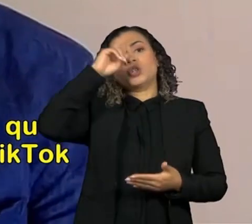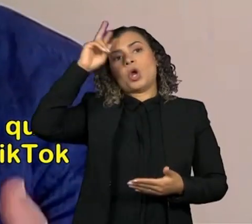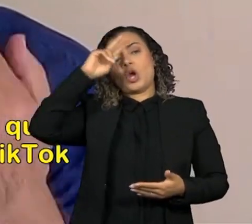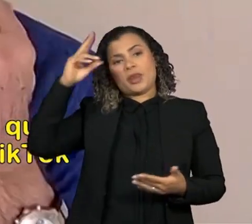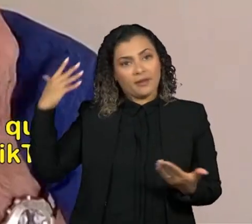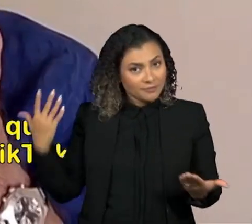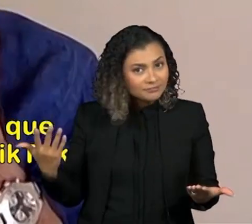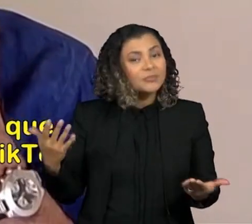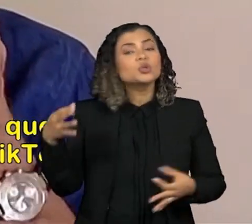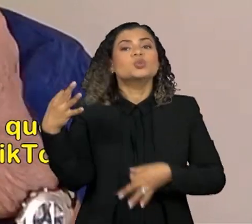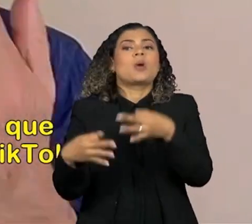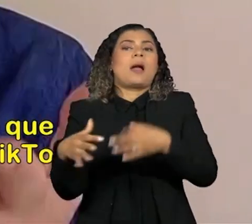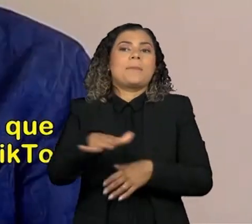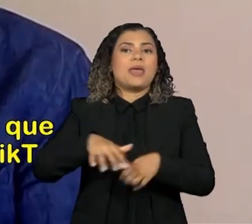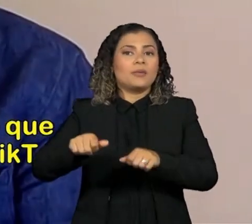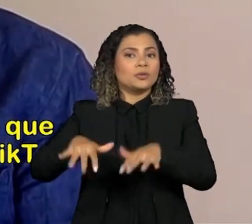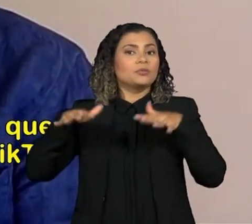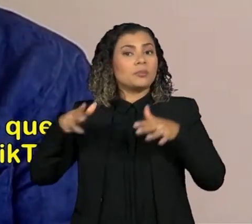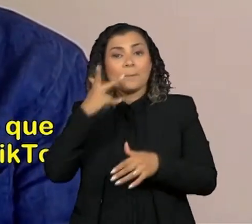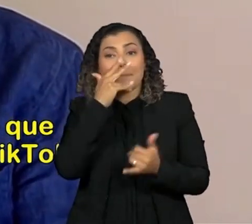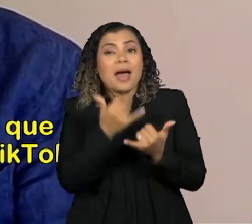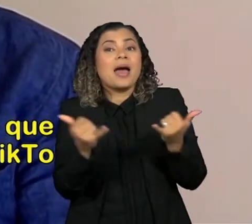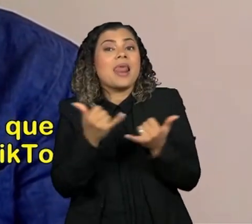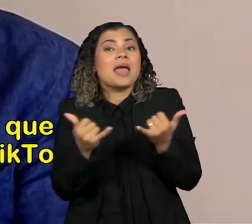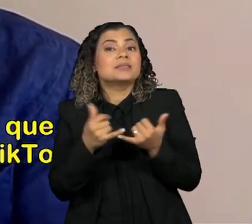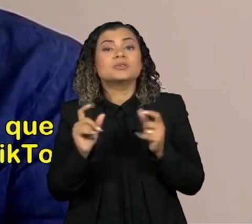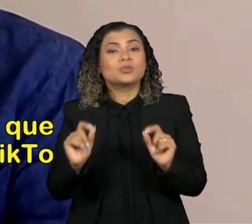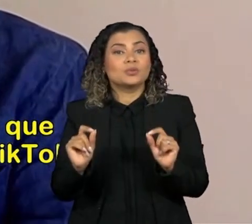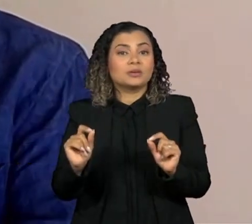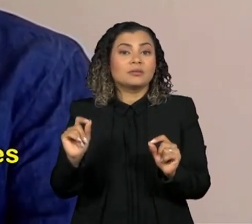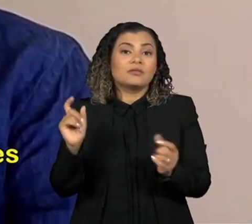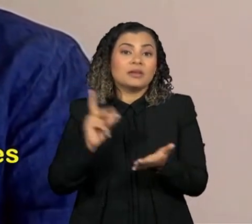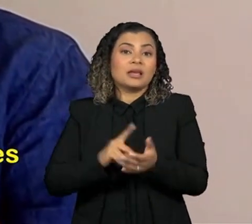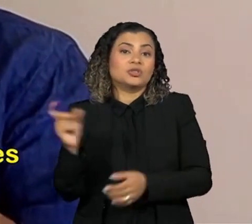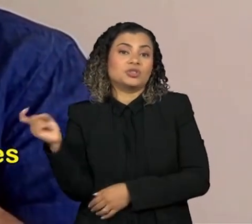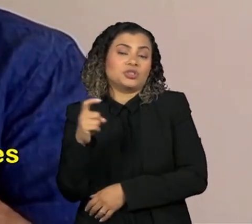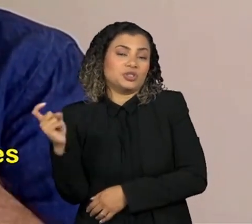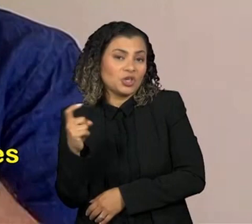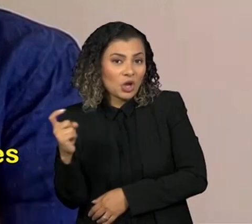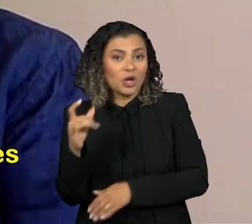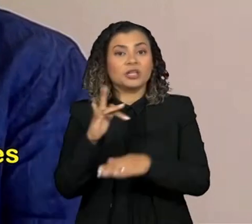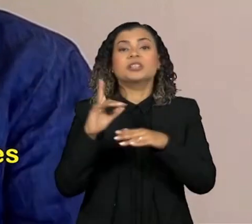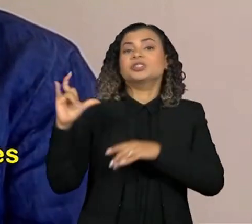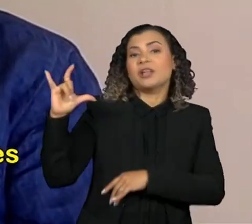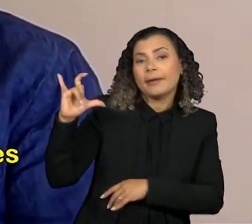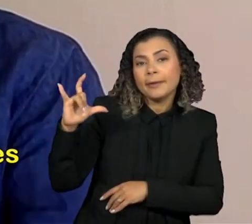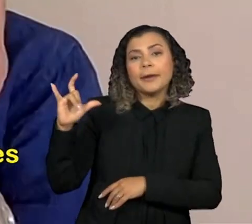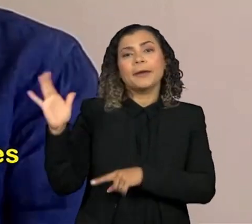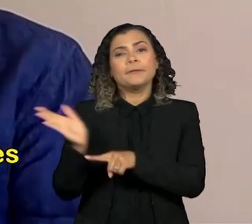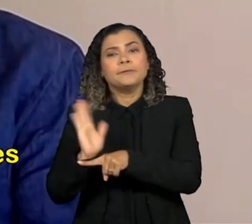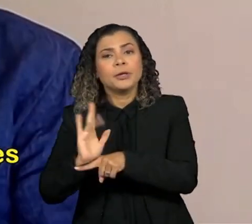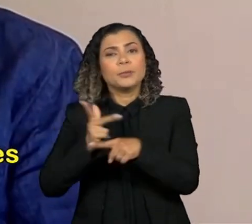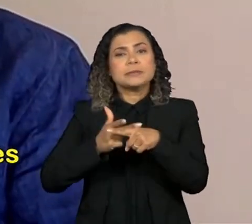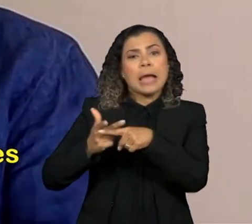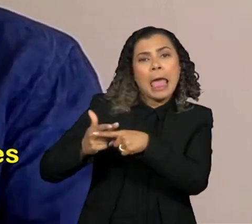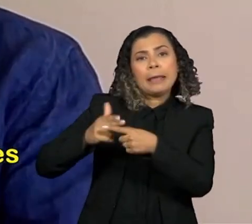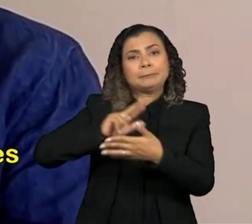assim, você tem razão. Então, me parece que temos que ver como combinamos TikTok e Instagram